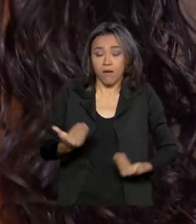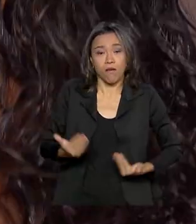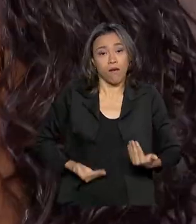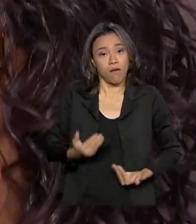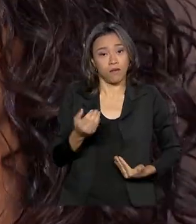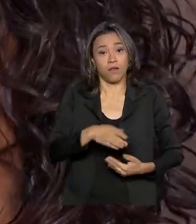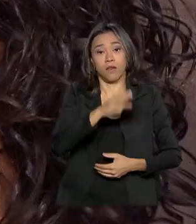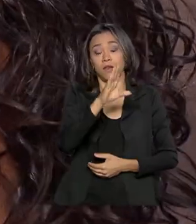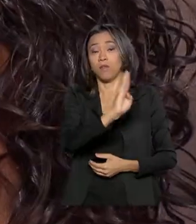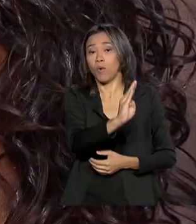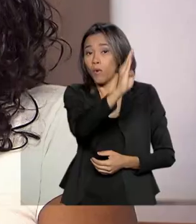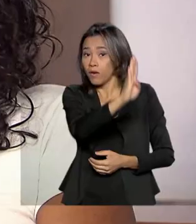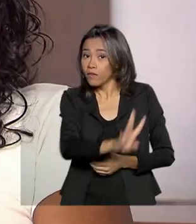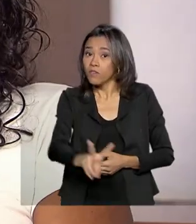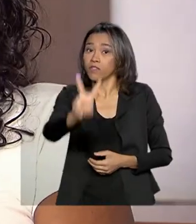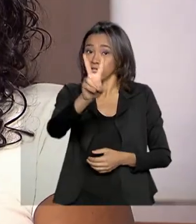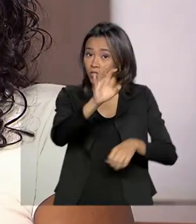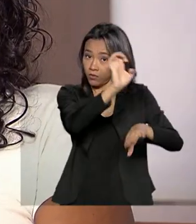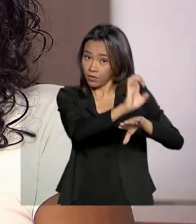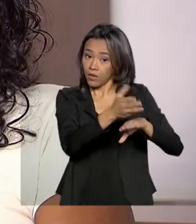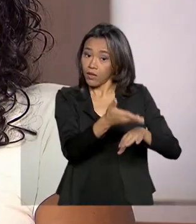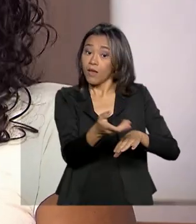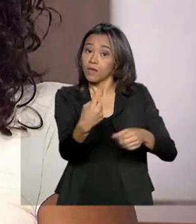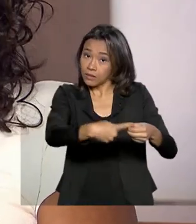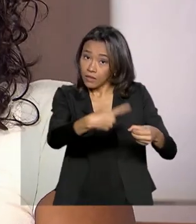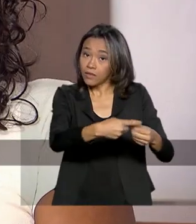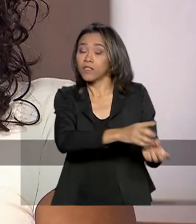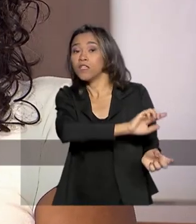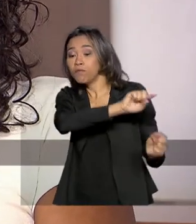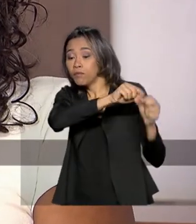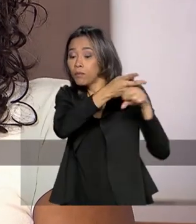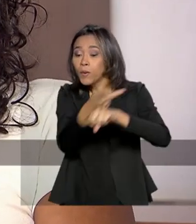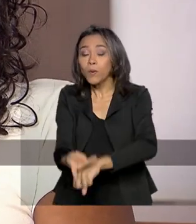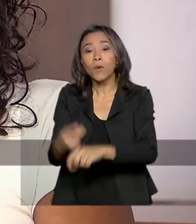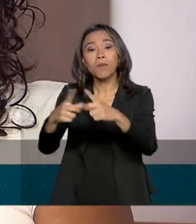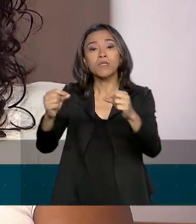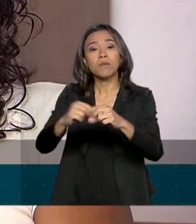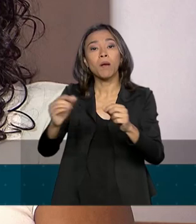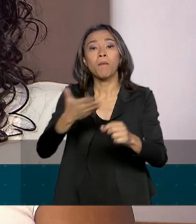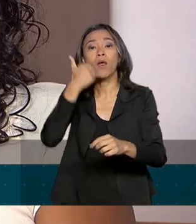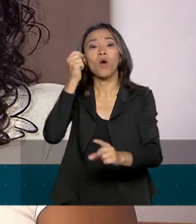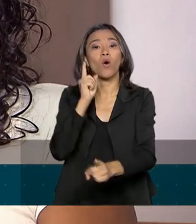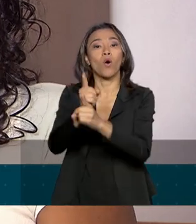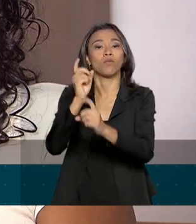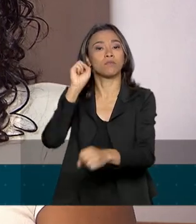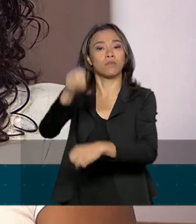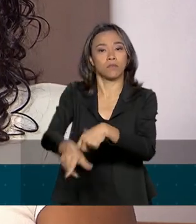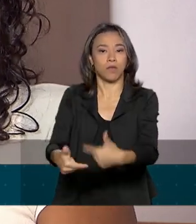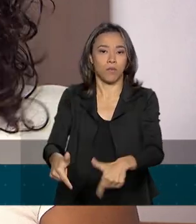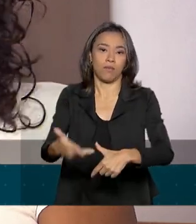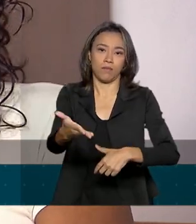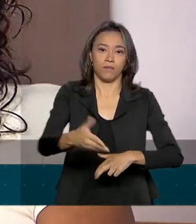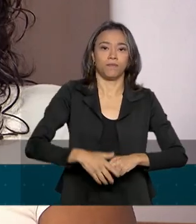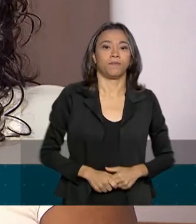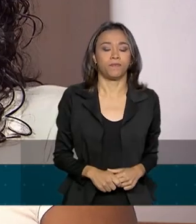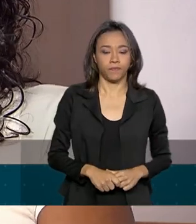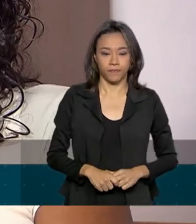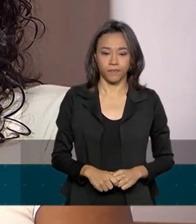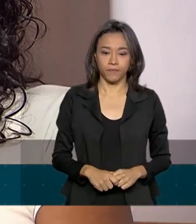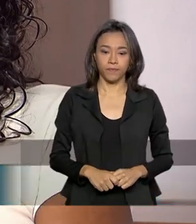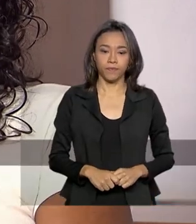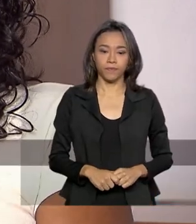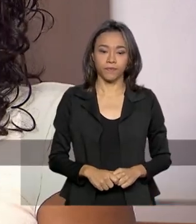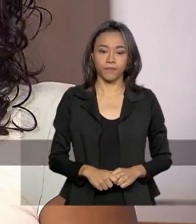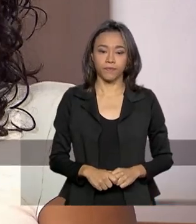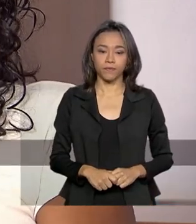mas decidiu vir para Brasília para conseguir um emprego melhor. Eu espero que aqui, para mim, se eu conseguir um emprego